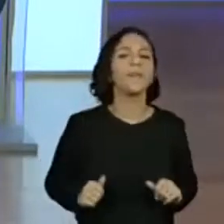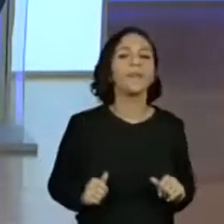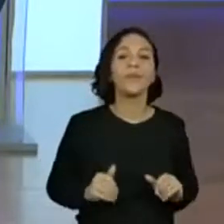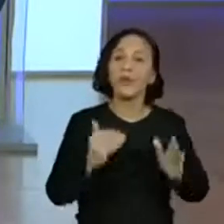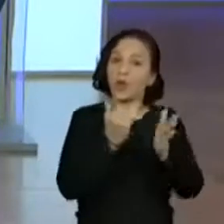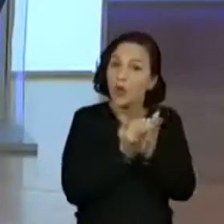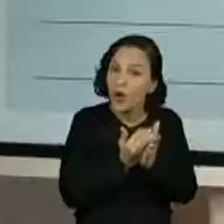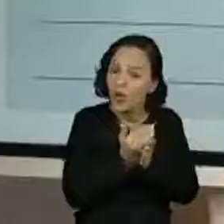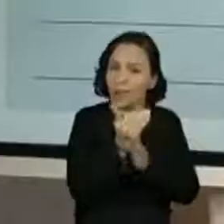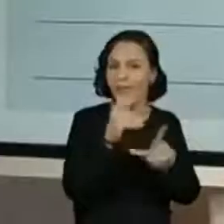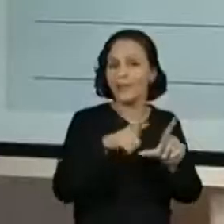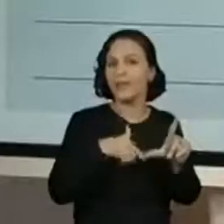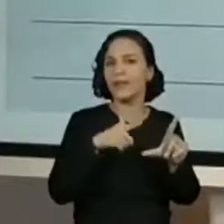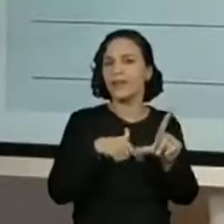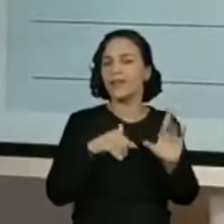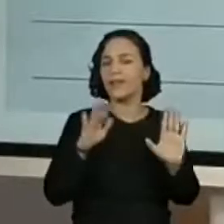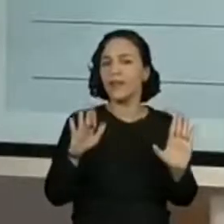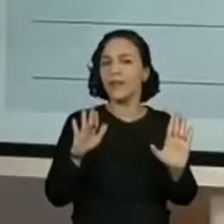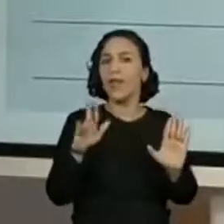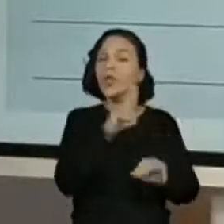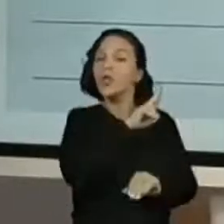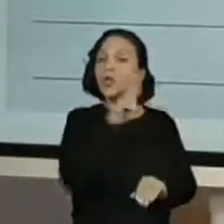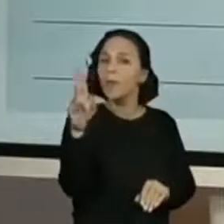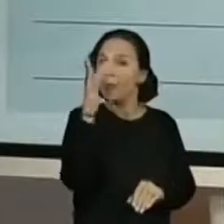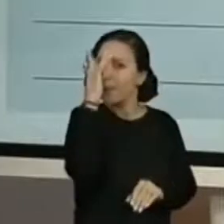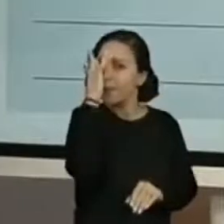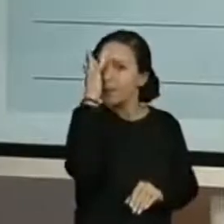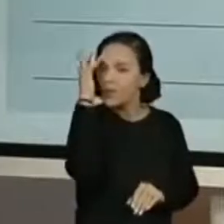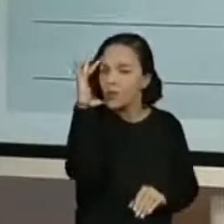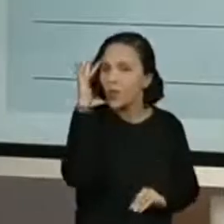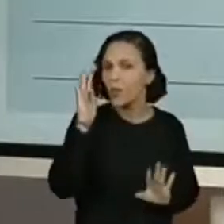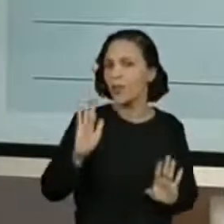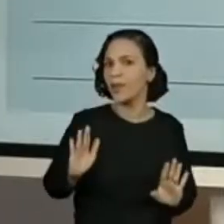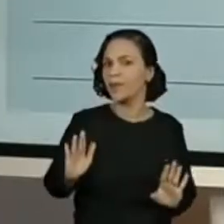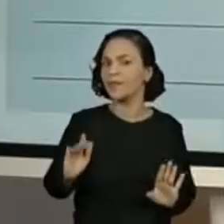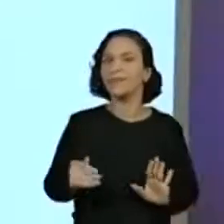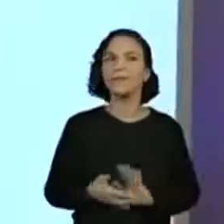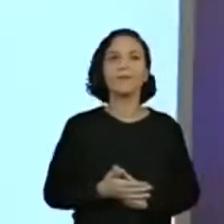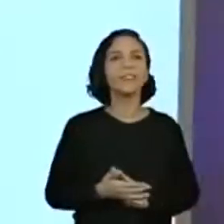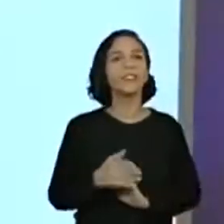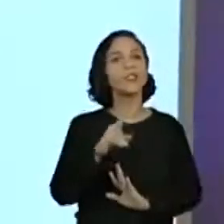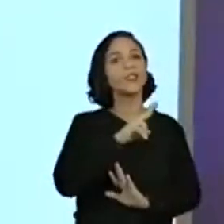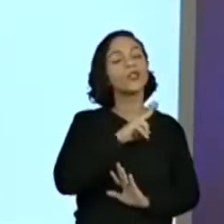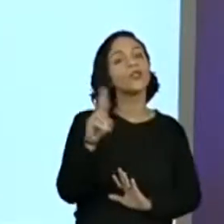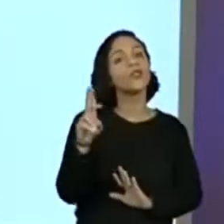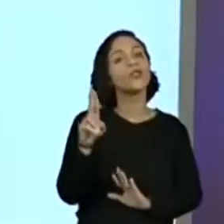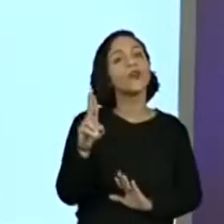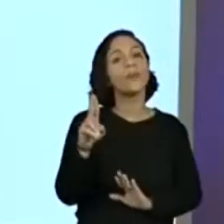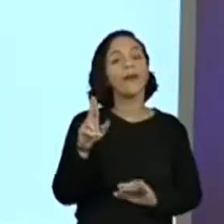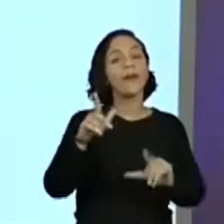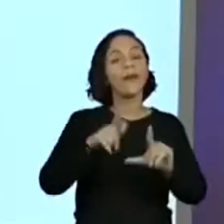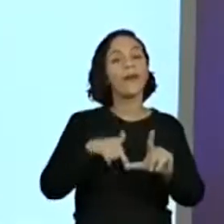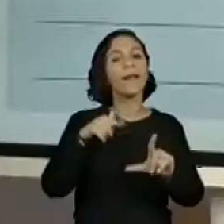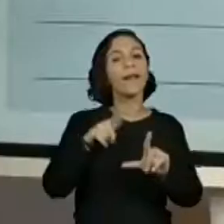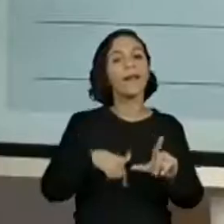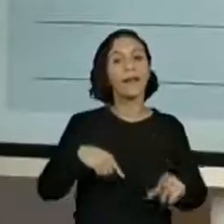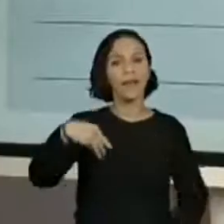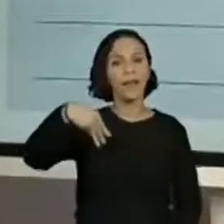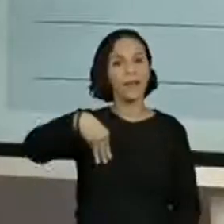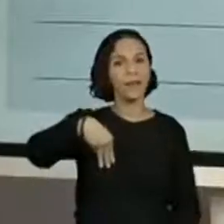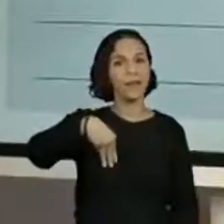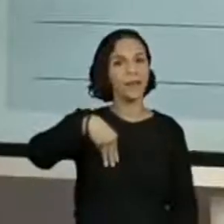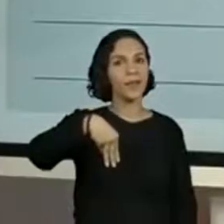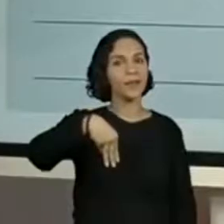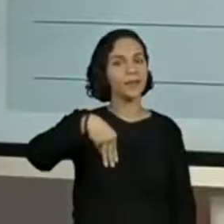Começa com a letra. Um nome de pessoa, um nome próprio. Um nome com a letra M. Um nome com a